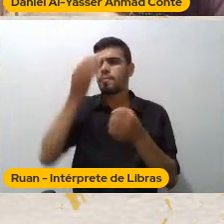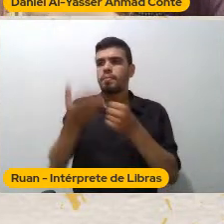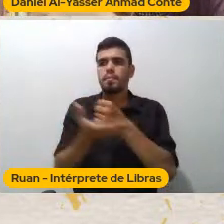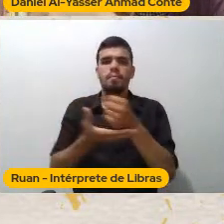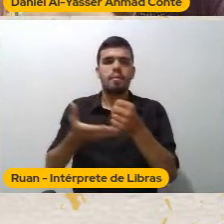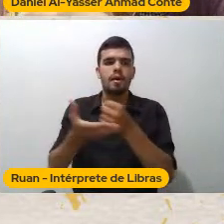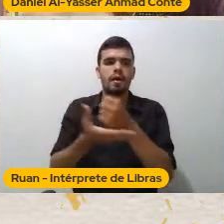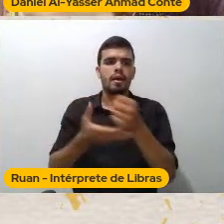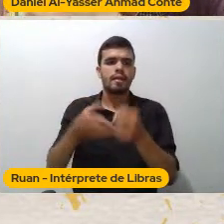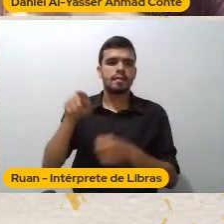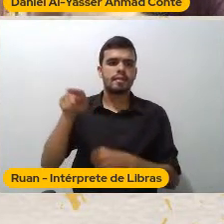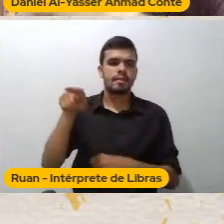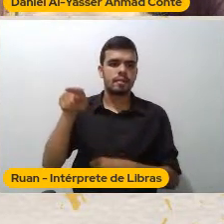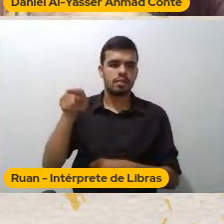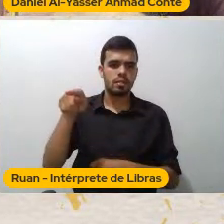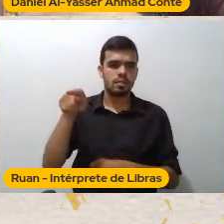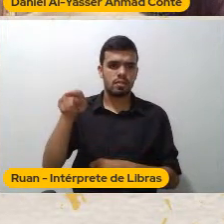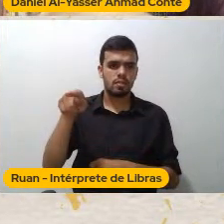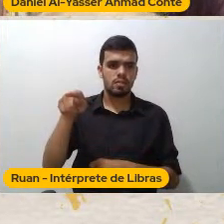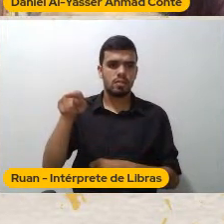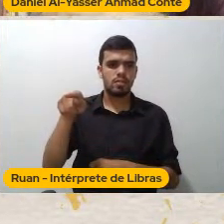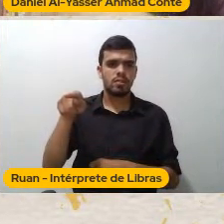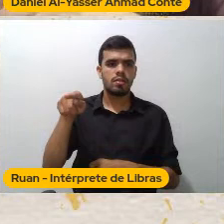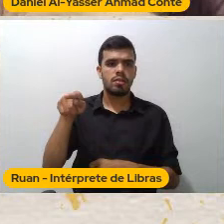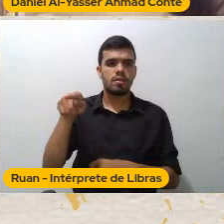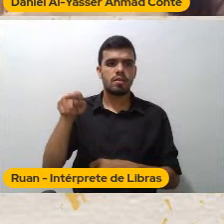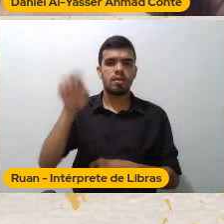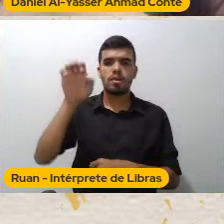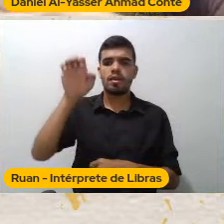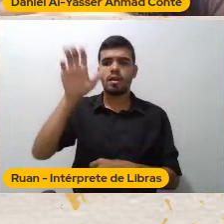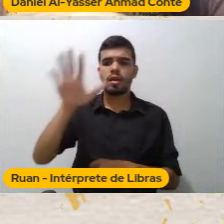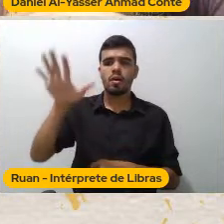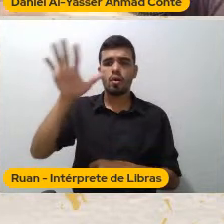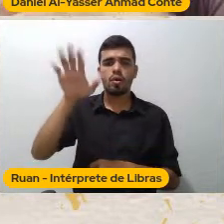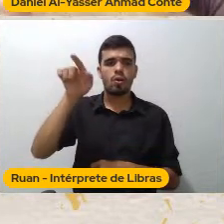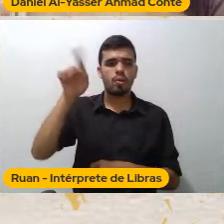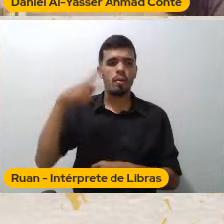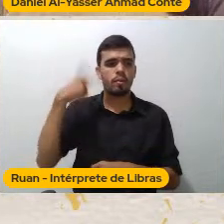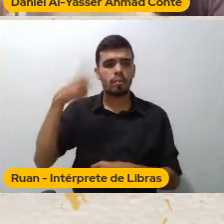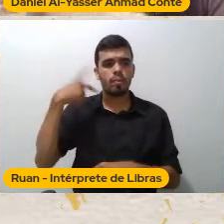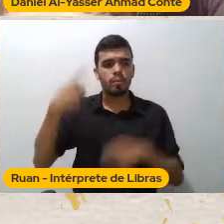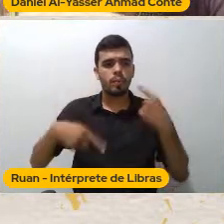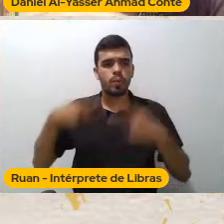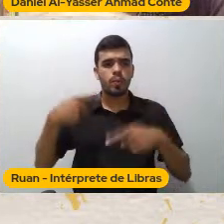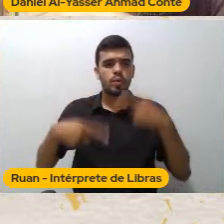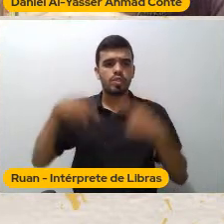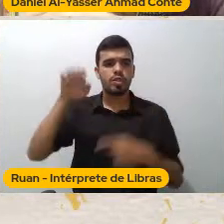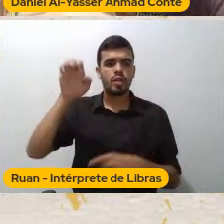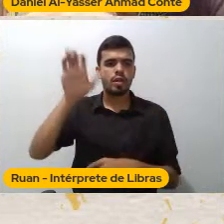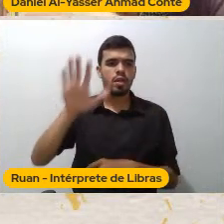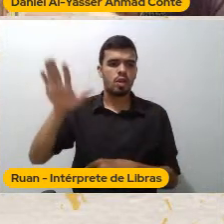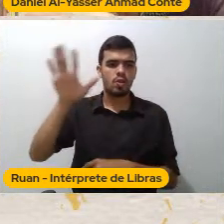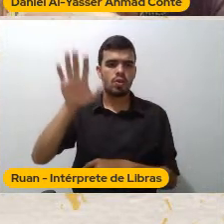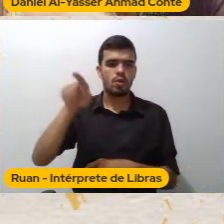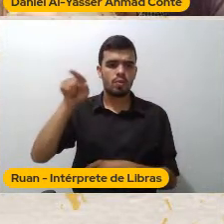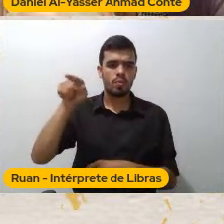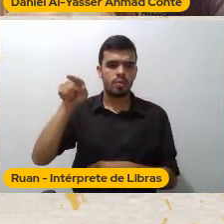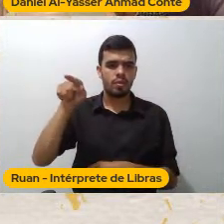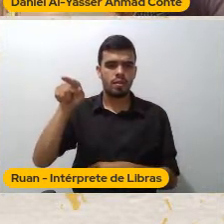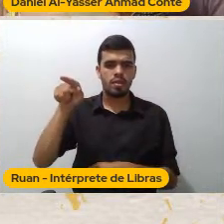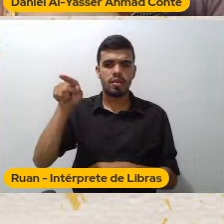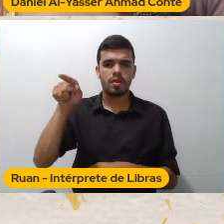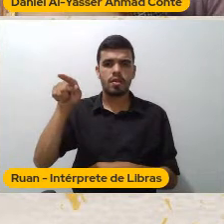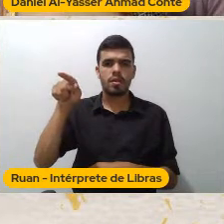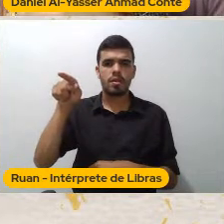Epistêmica Ao centralismo europeu Ao centralismo Da política europeia Da revolução científica europeia A gente conhece Muito